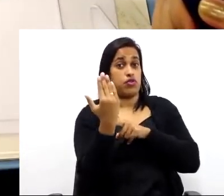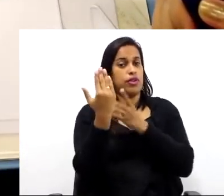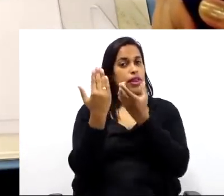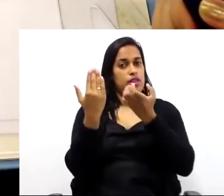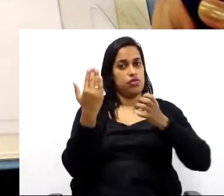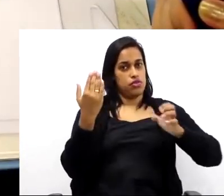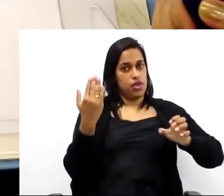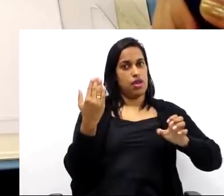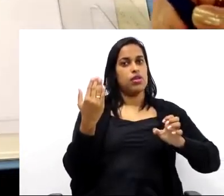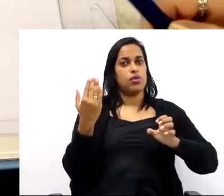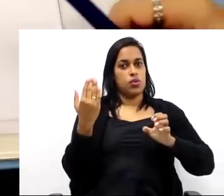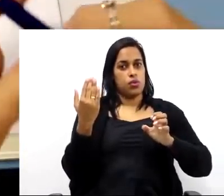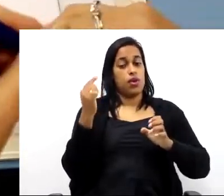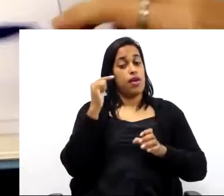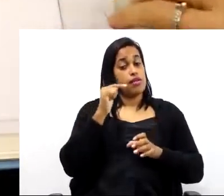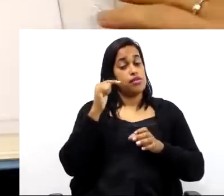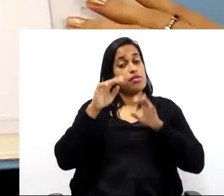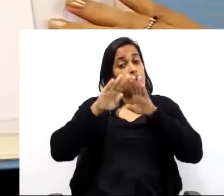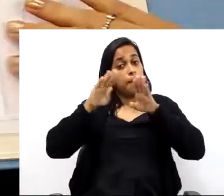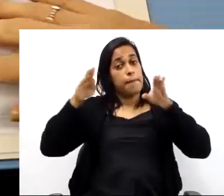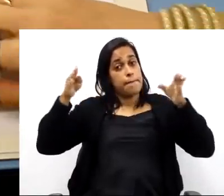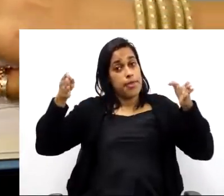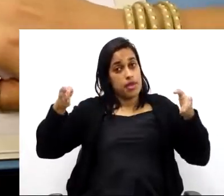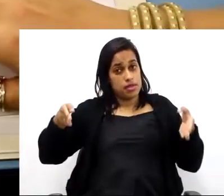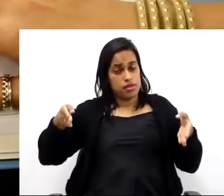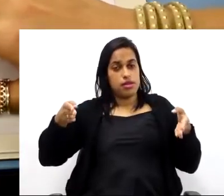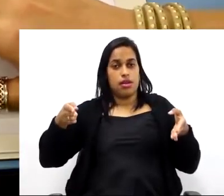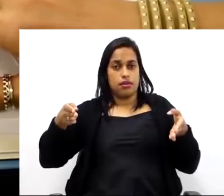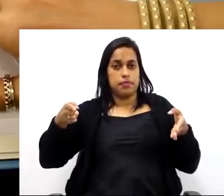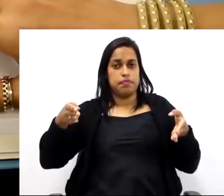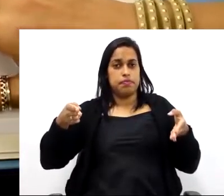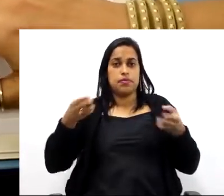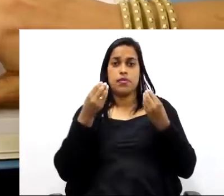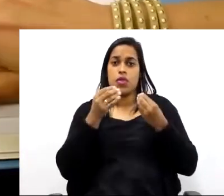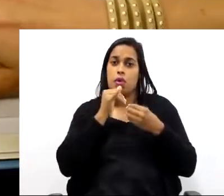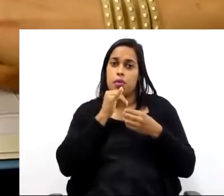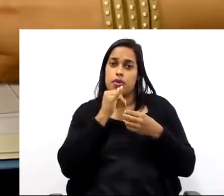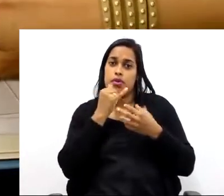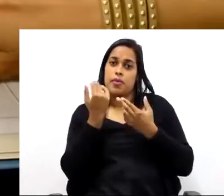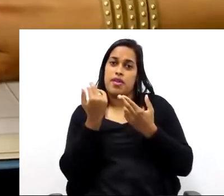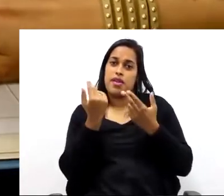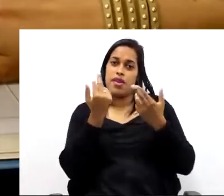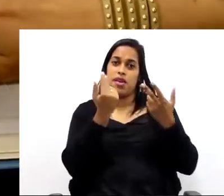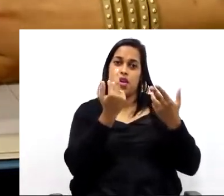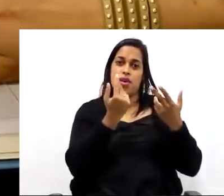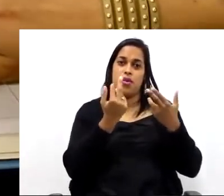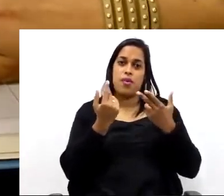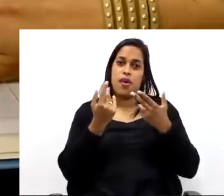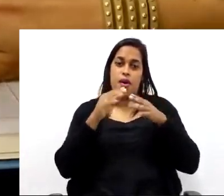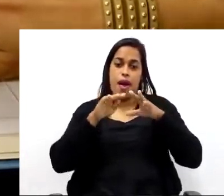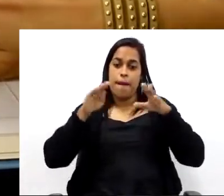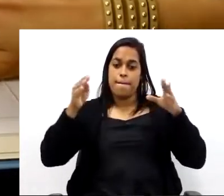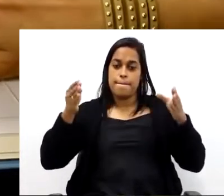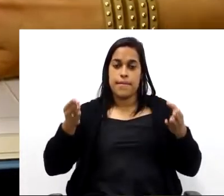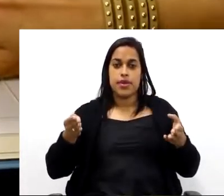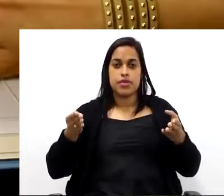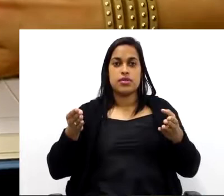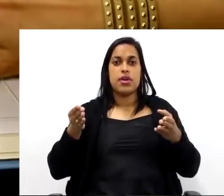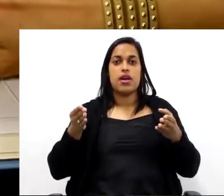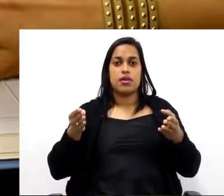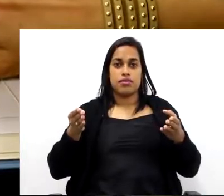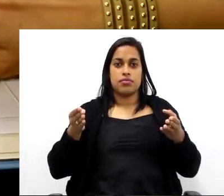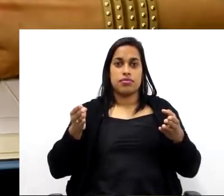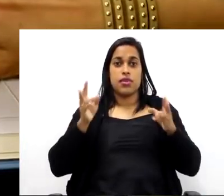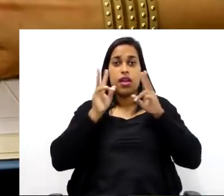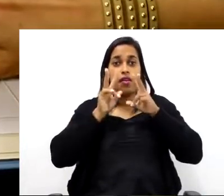Na verdade, essa mesa, a vista lateral dela, vai ser exatamente igual, porque ela é uma mesa toda simétrica.